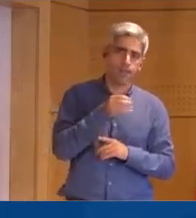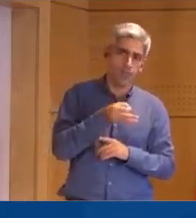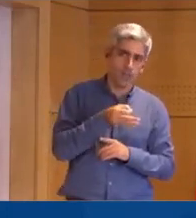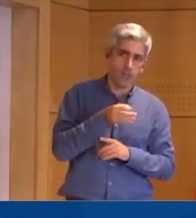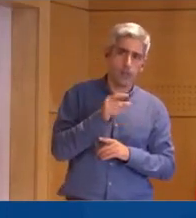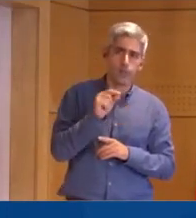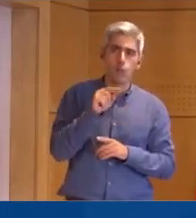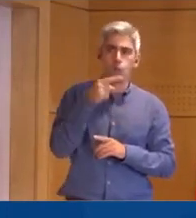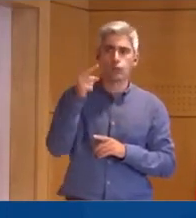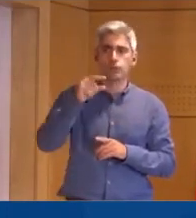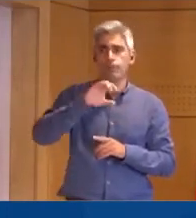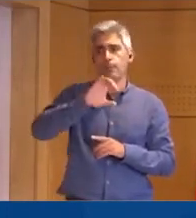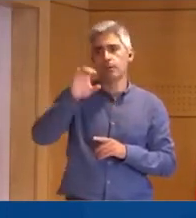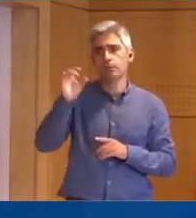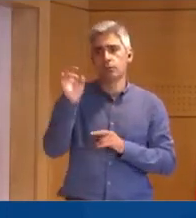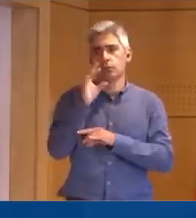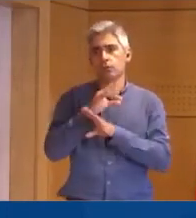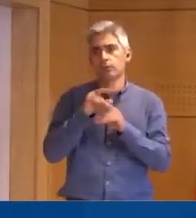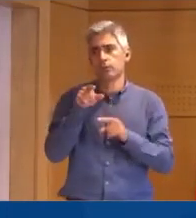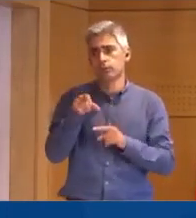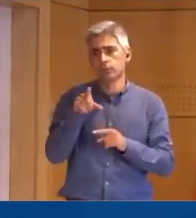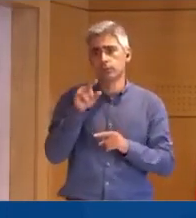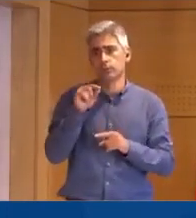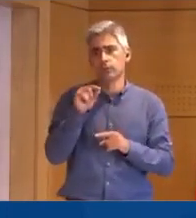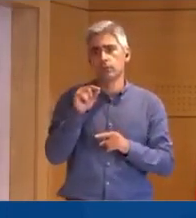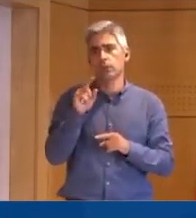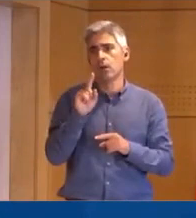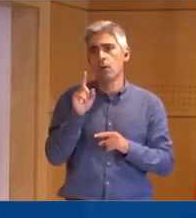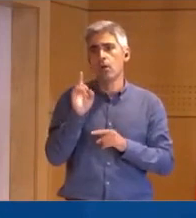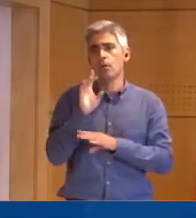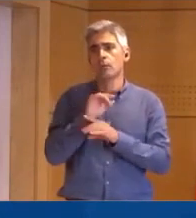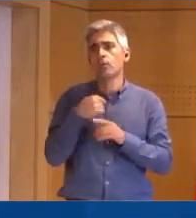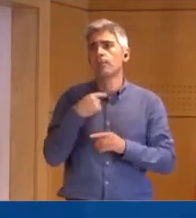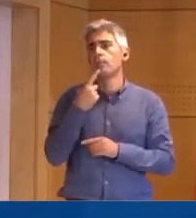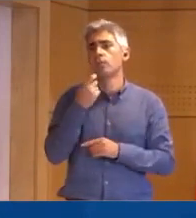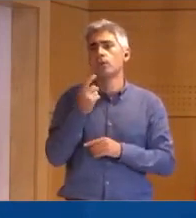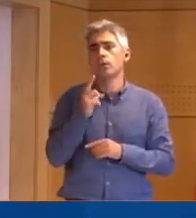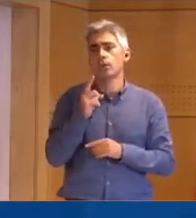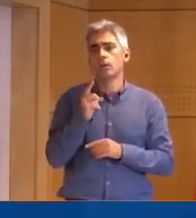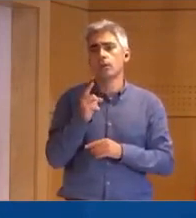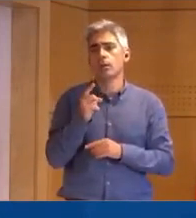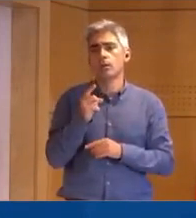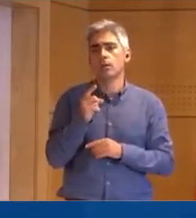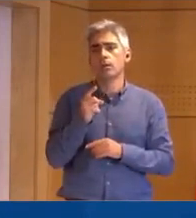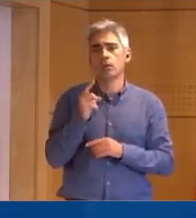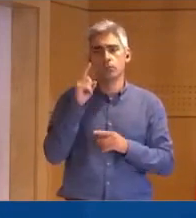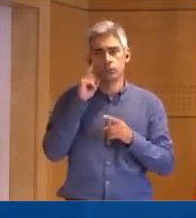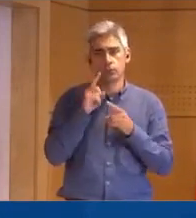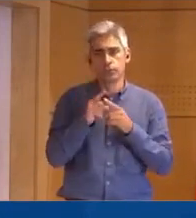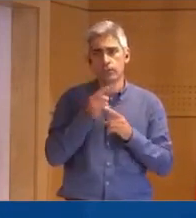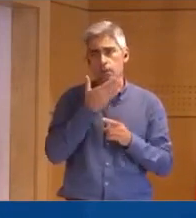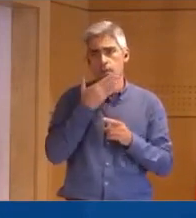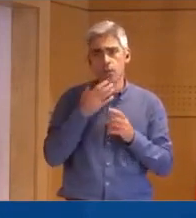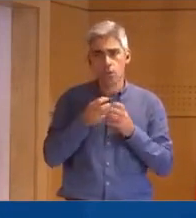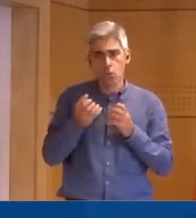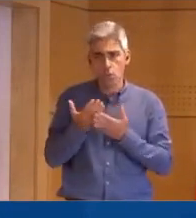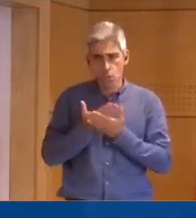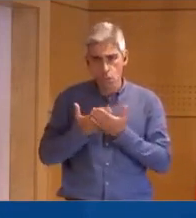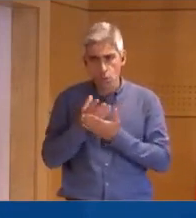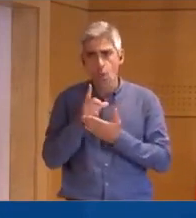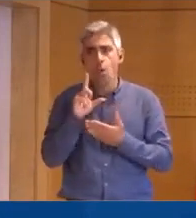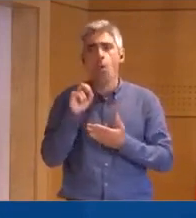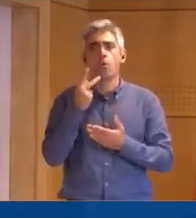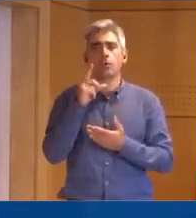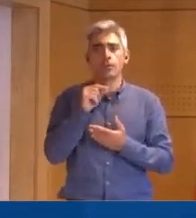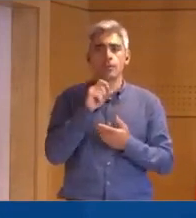os outros países europeus e também não europeus. A minha pergunta é, é mais agilizar a parte burocrática ou também